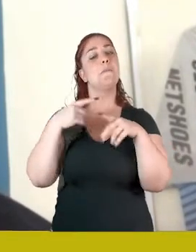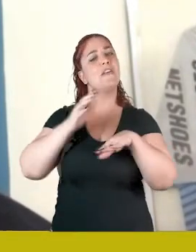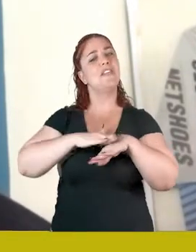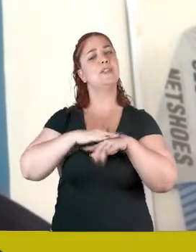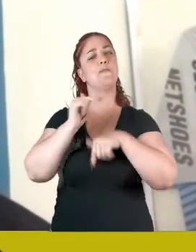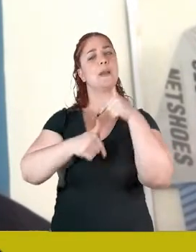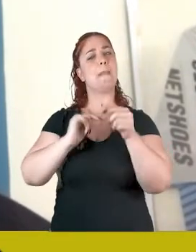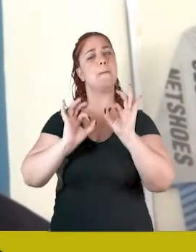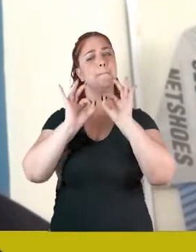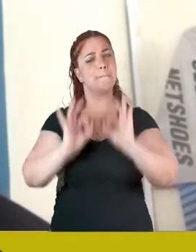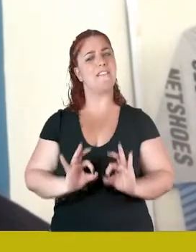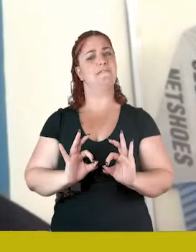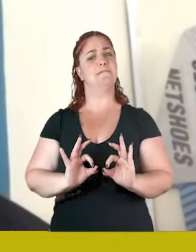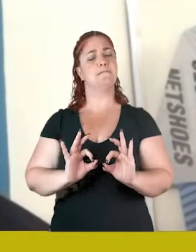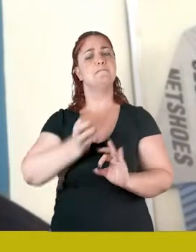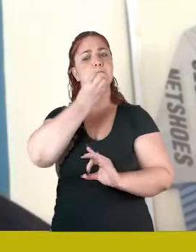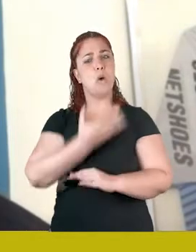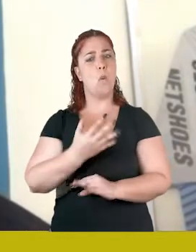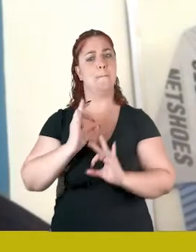que não tinha.